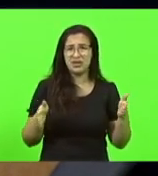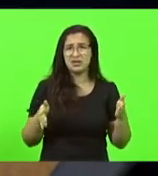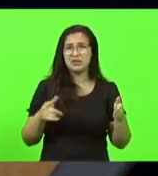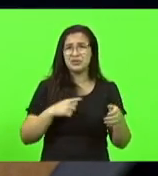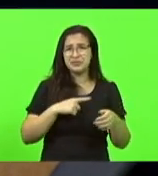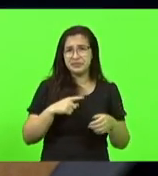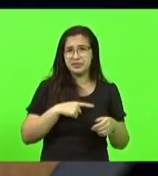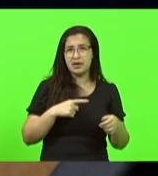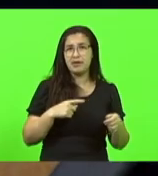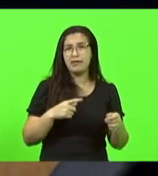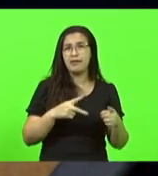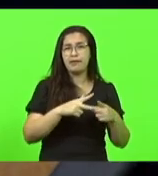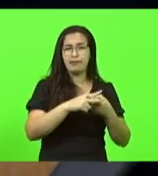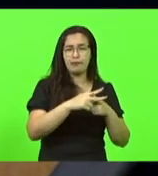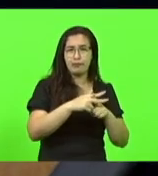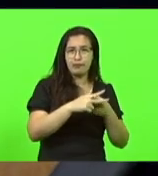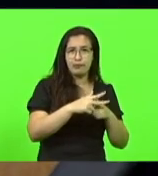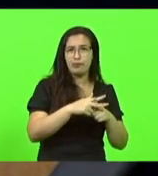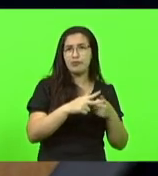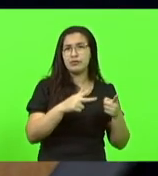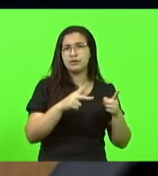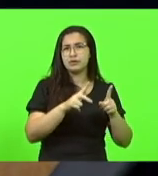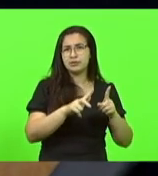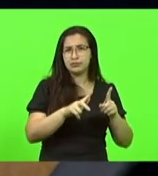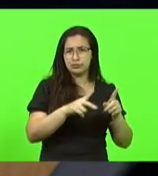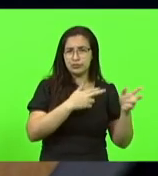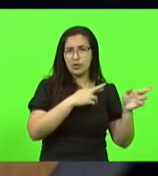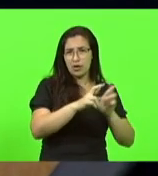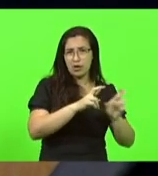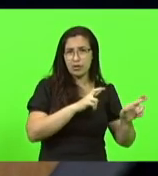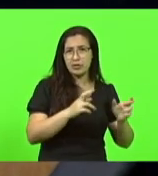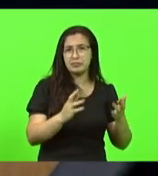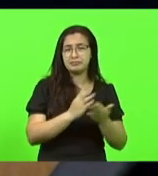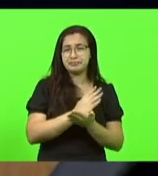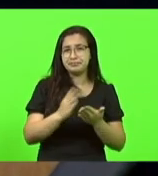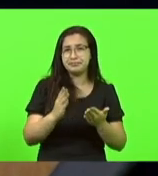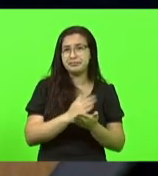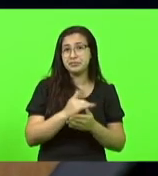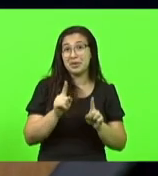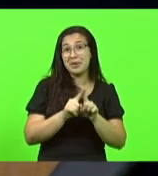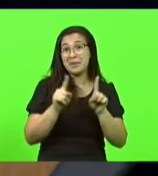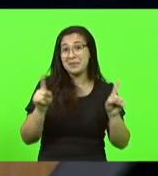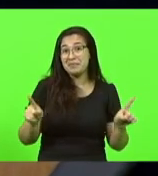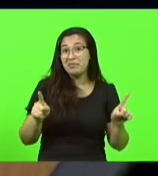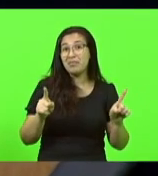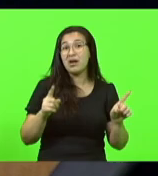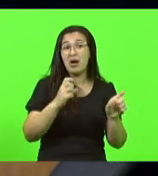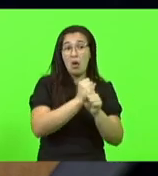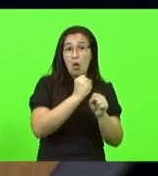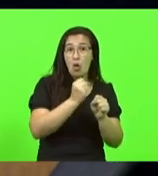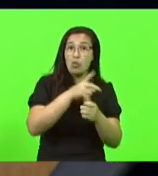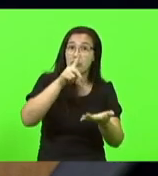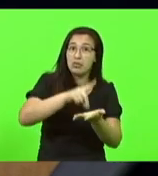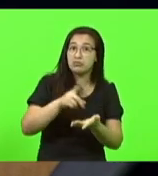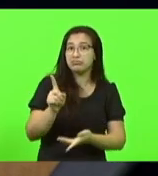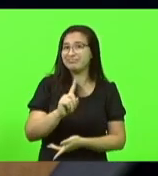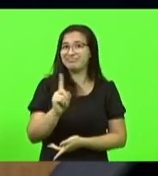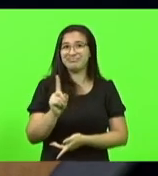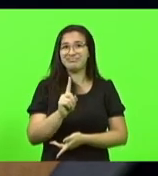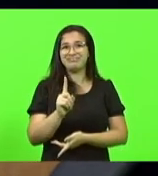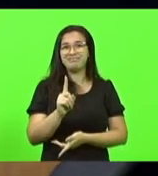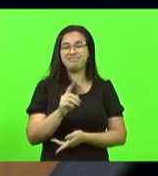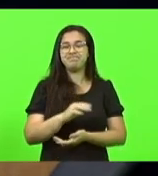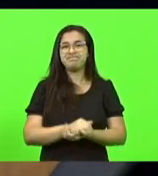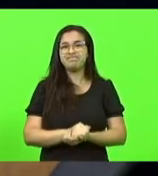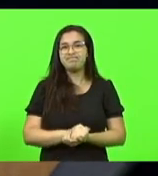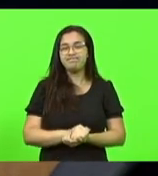boa operação remendo, mas não é ainda a recuperação, a revitalização. Falando apenas ali do Meio Oeste,